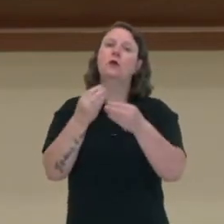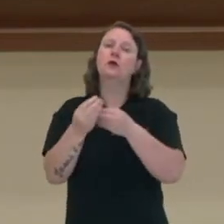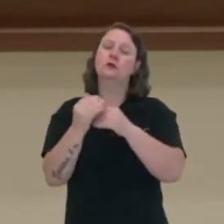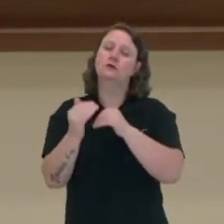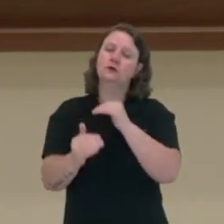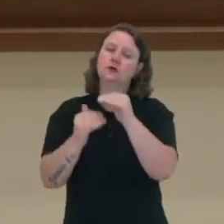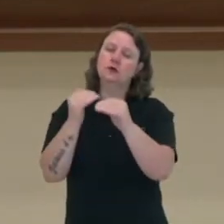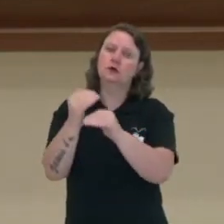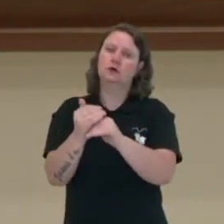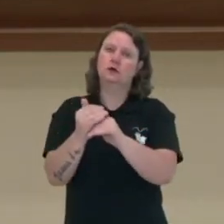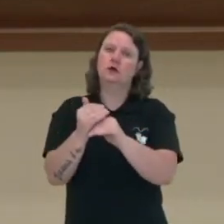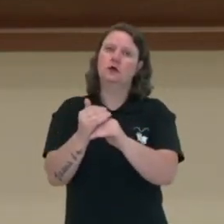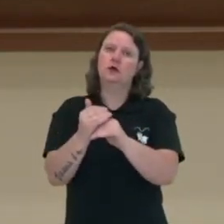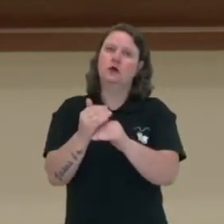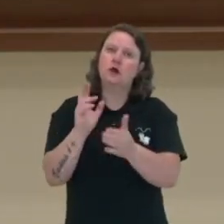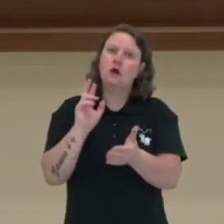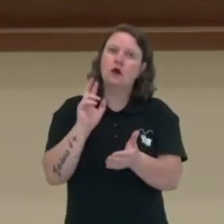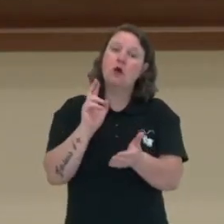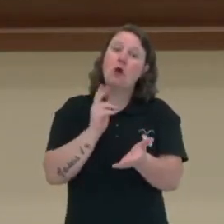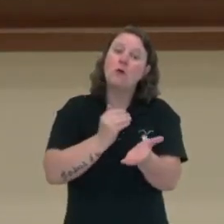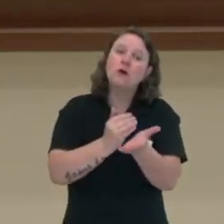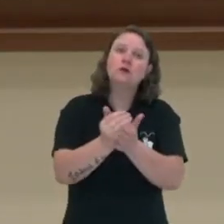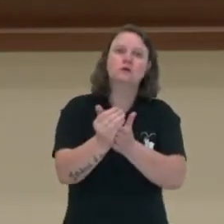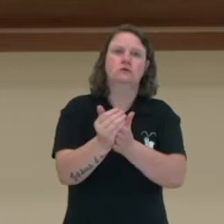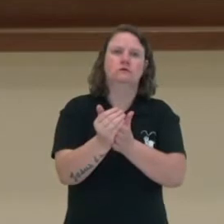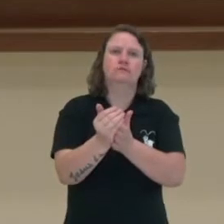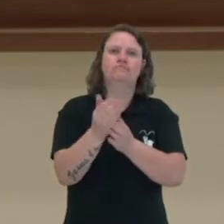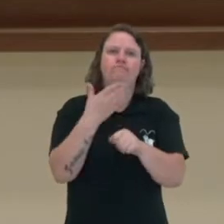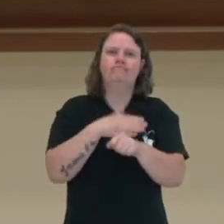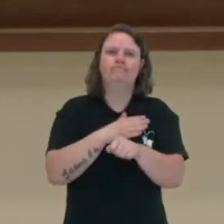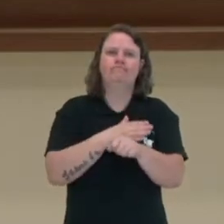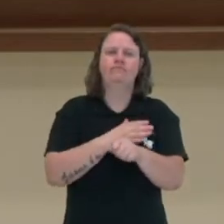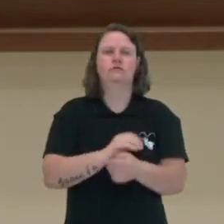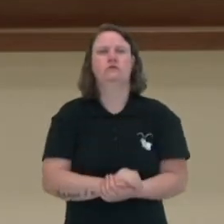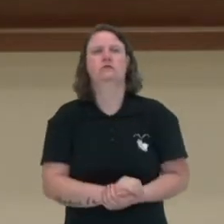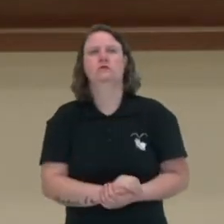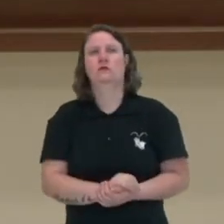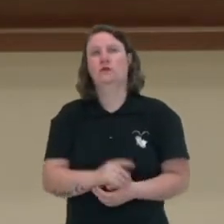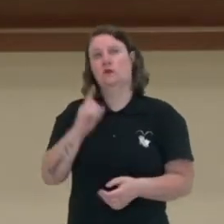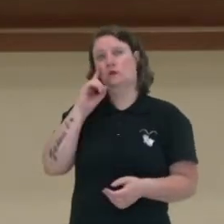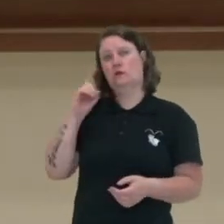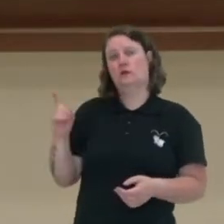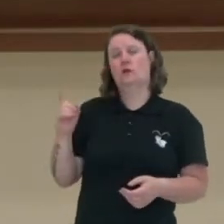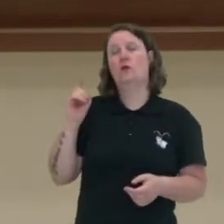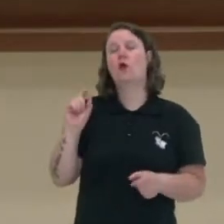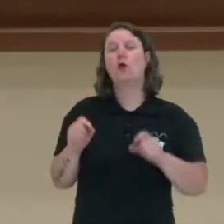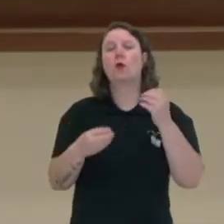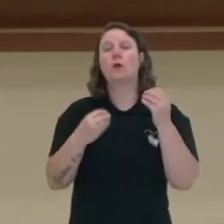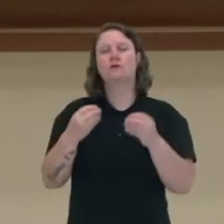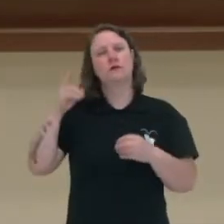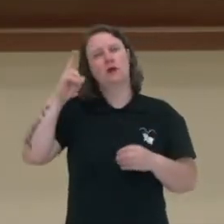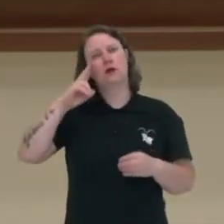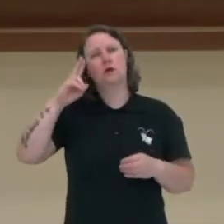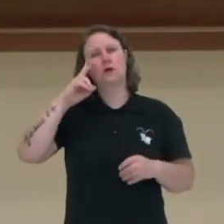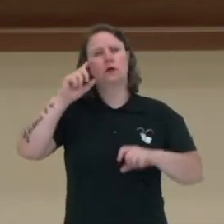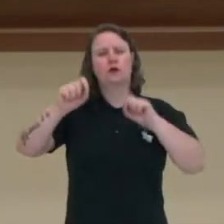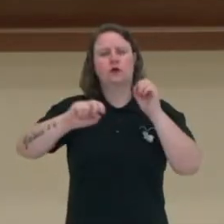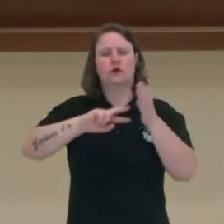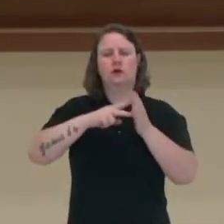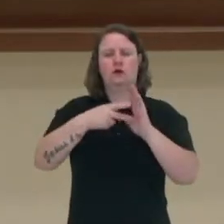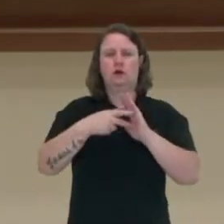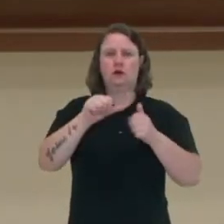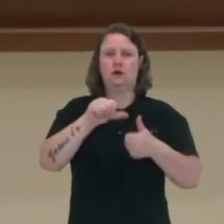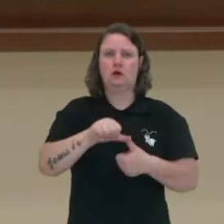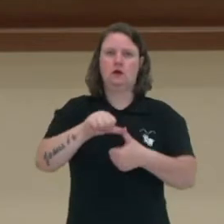implementação da ditadura no cenário brasileiro? Dentro dessa perspectiva, logicamente, a gente tem que resgatar o que é a América